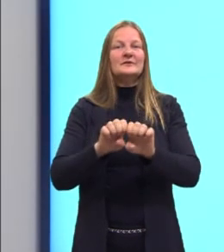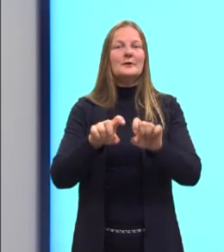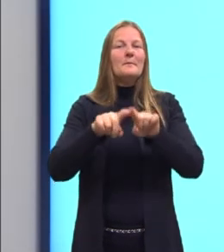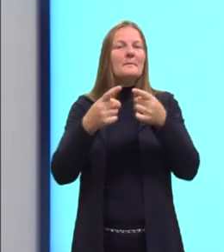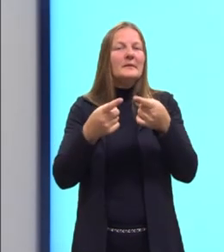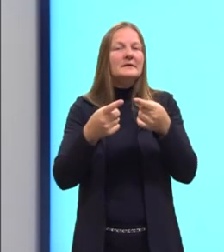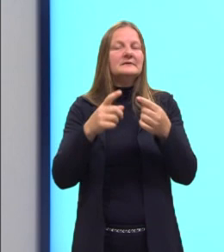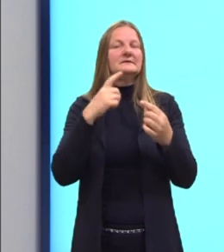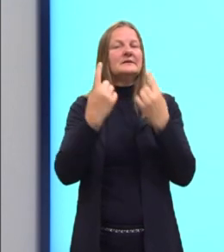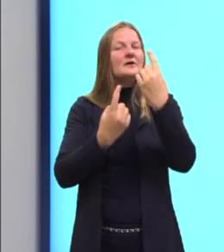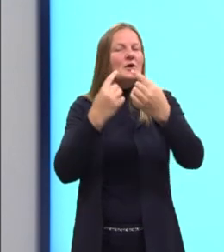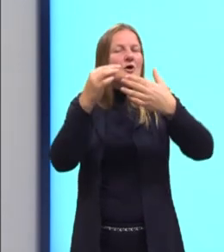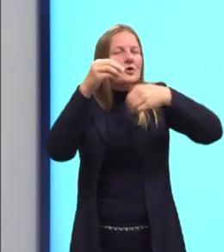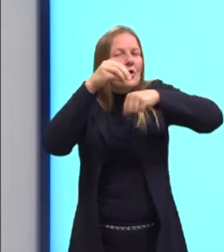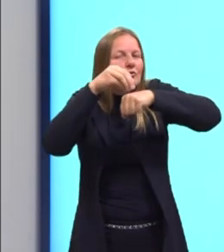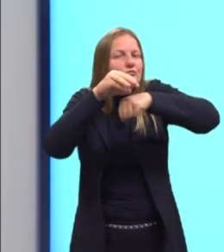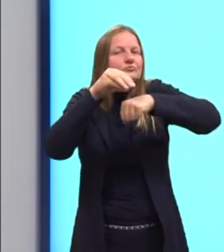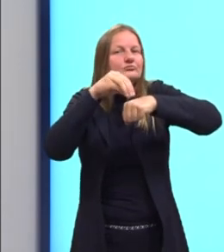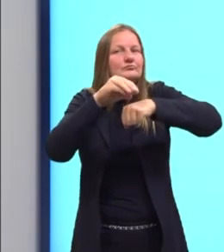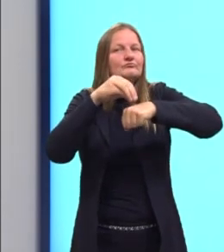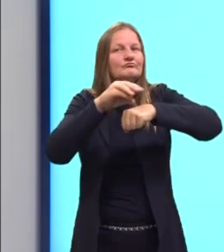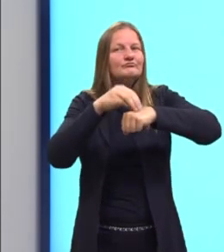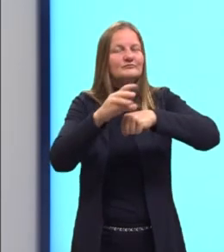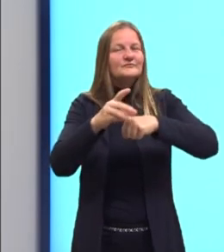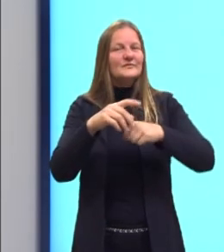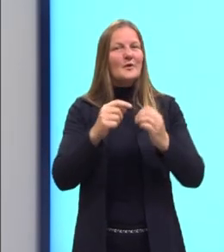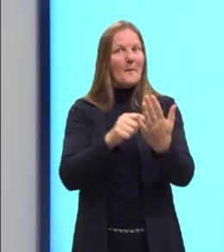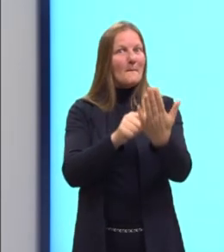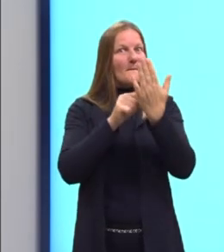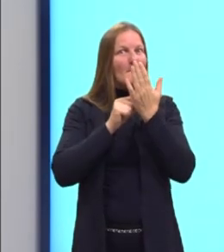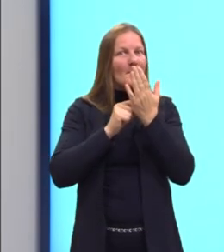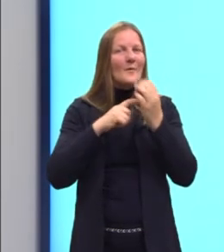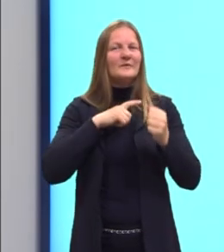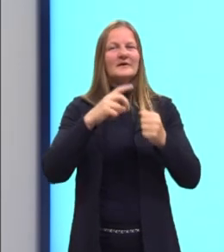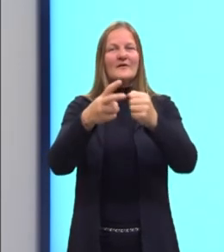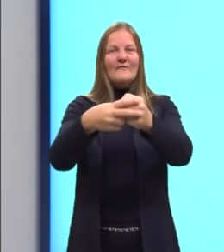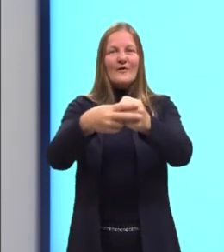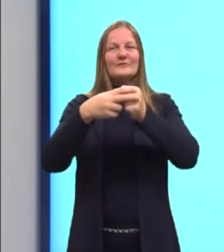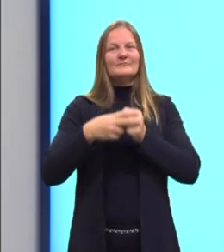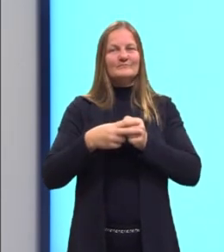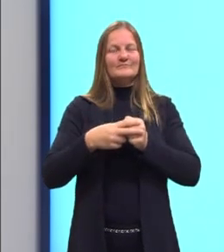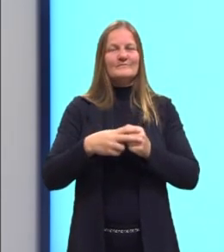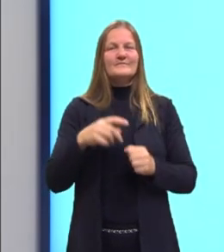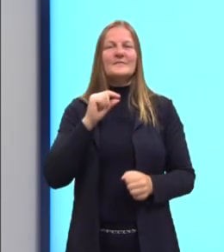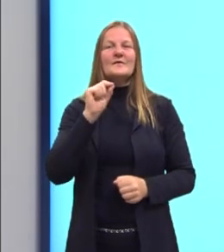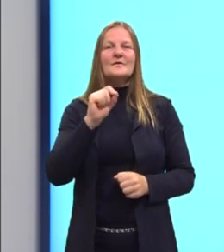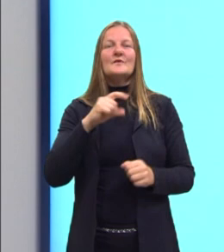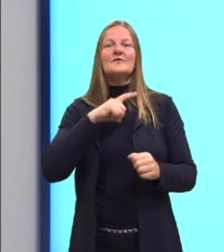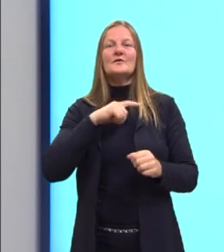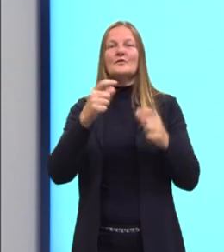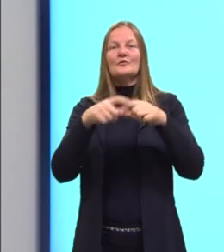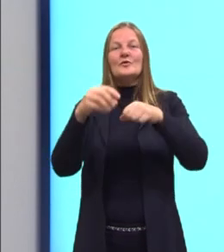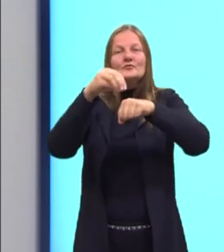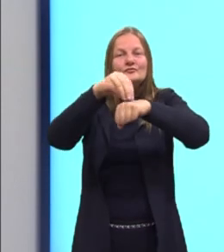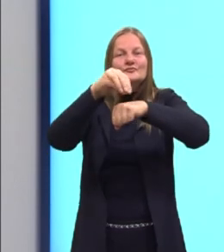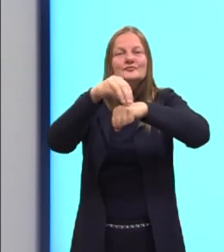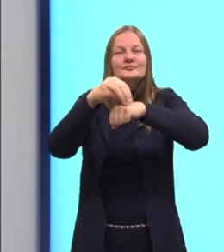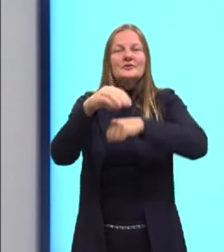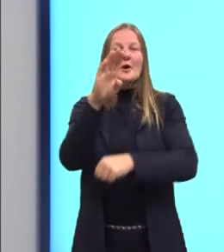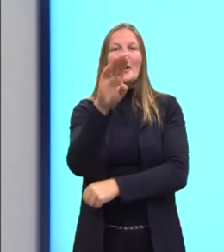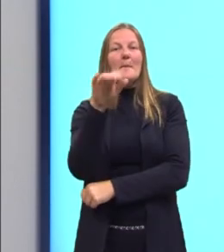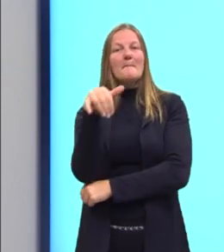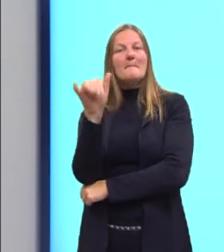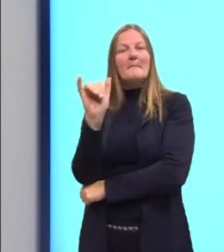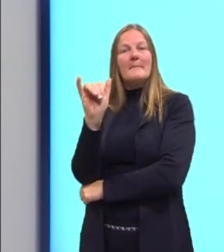traz alguma dica para a gente que mostra que nós temos uma voz passiva. E aqui é uma dica. By